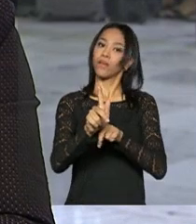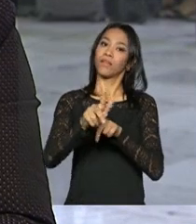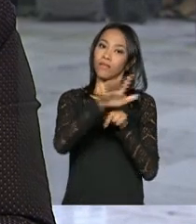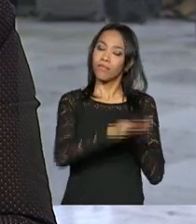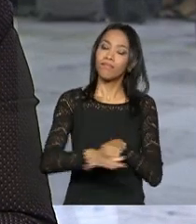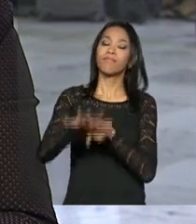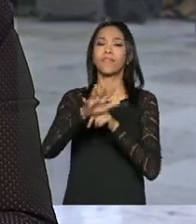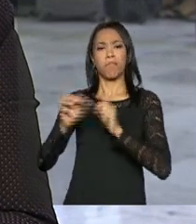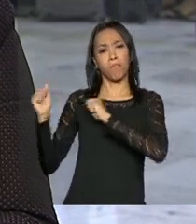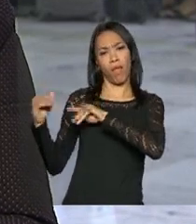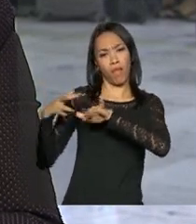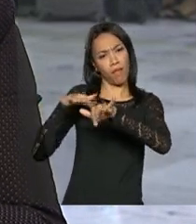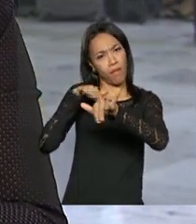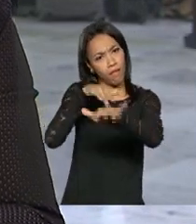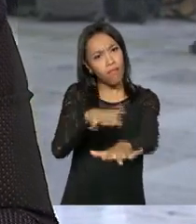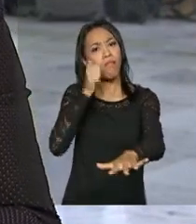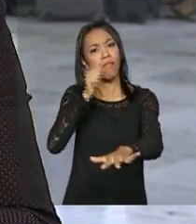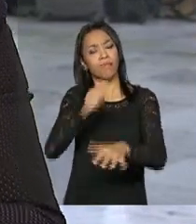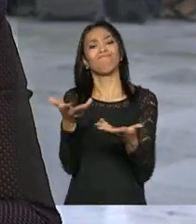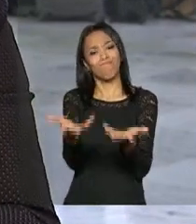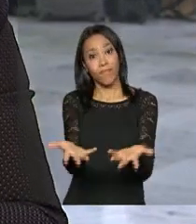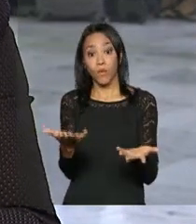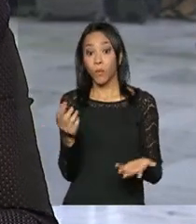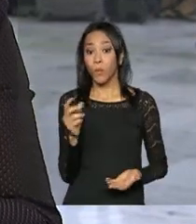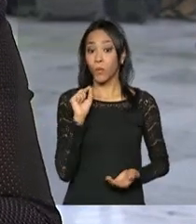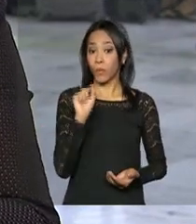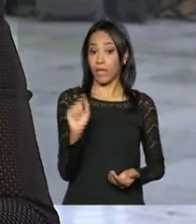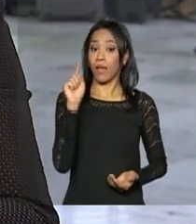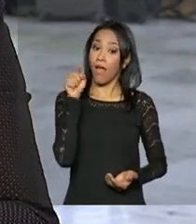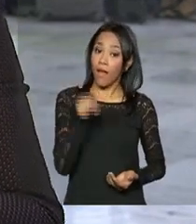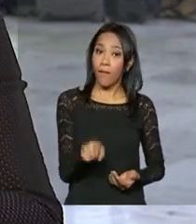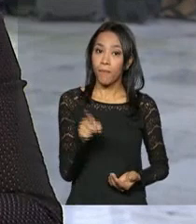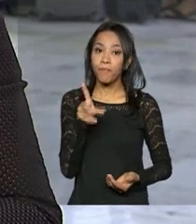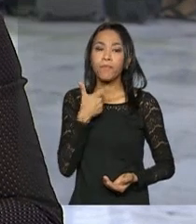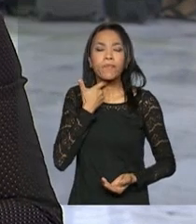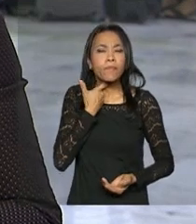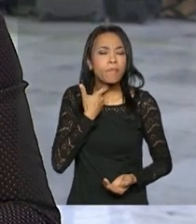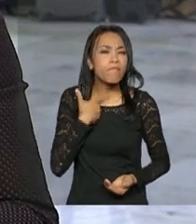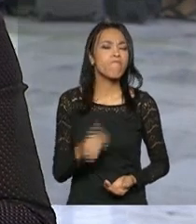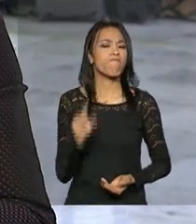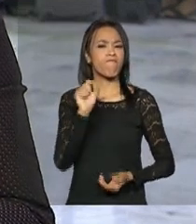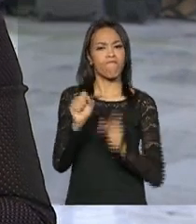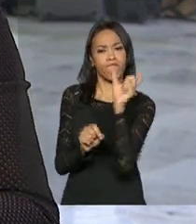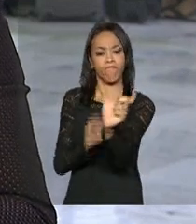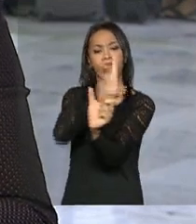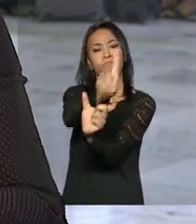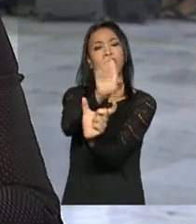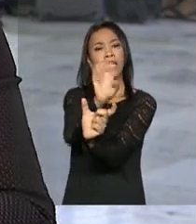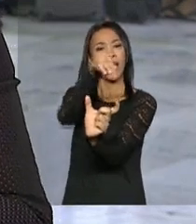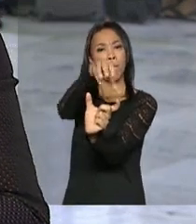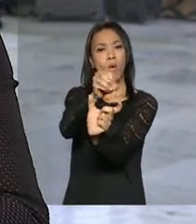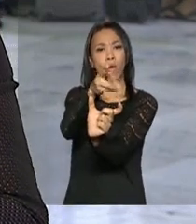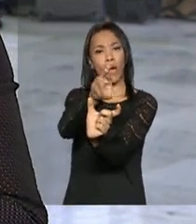Agricultura e essas mulheres estão então dando voz à vontade de que a democracia permaneça e